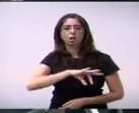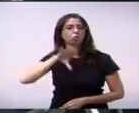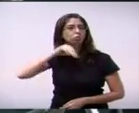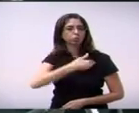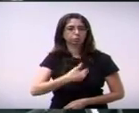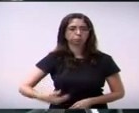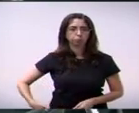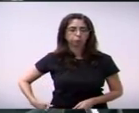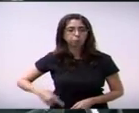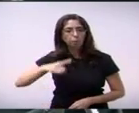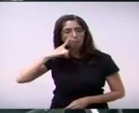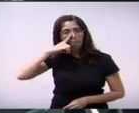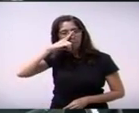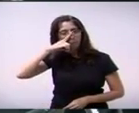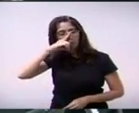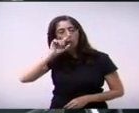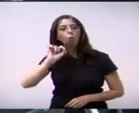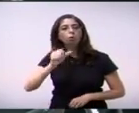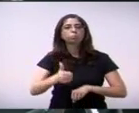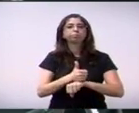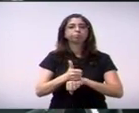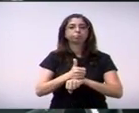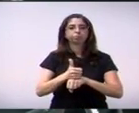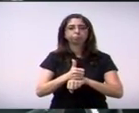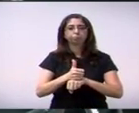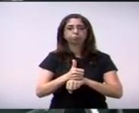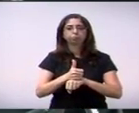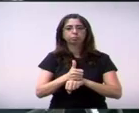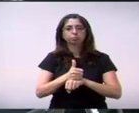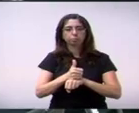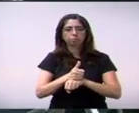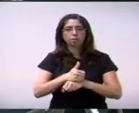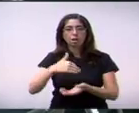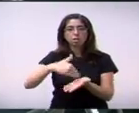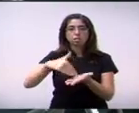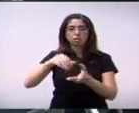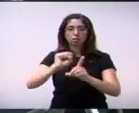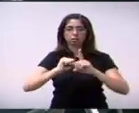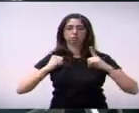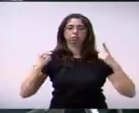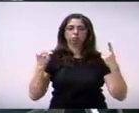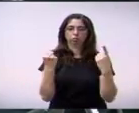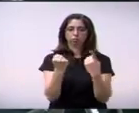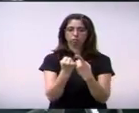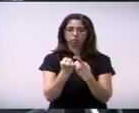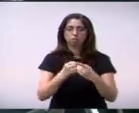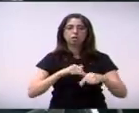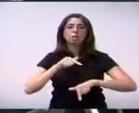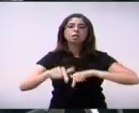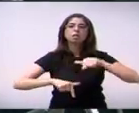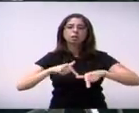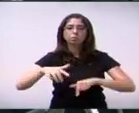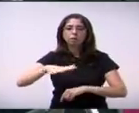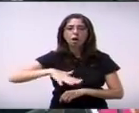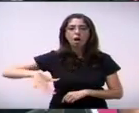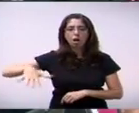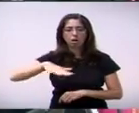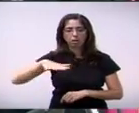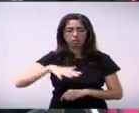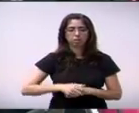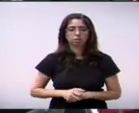insalubridade aos profissionais da assistência social, especialmente